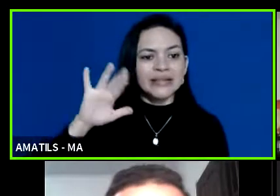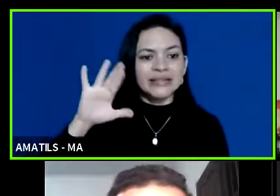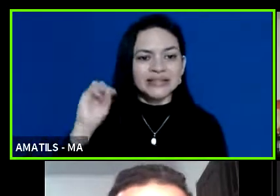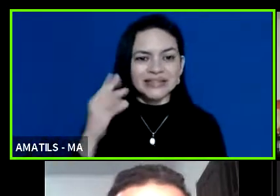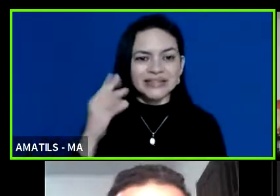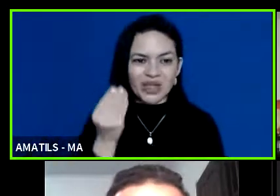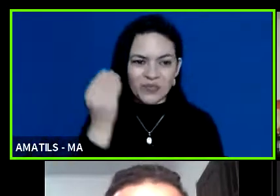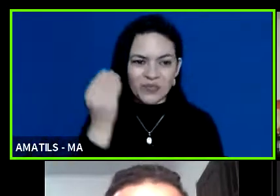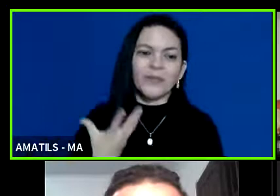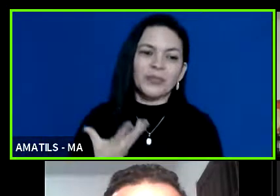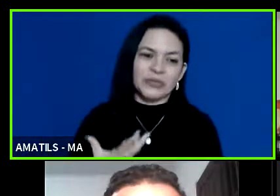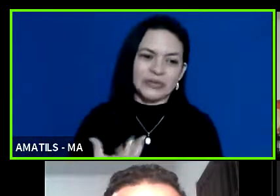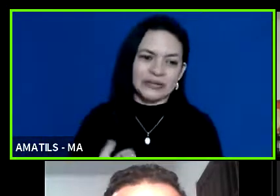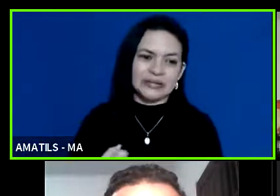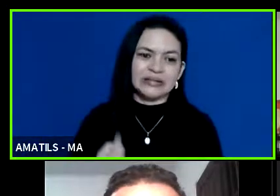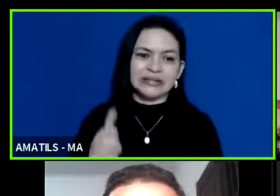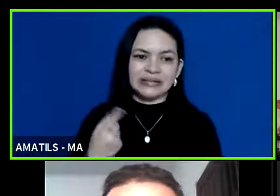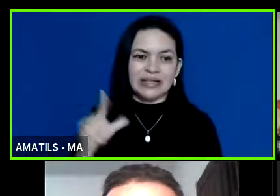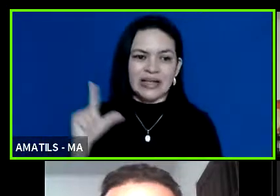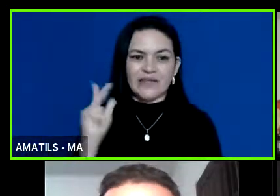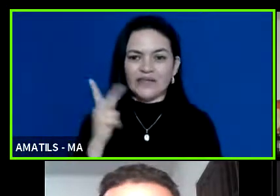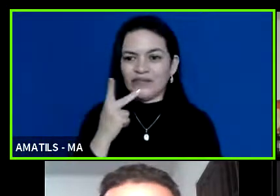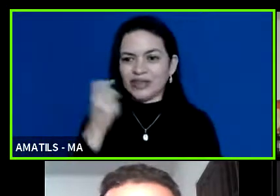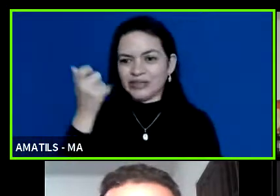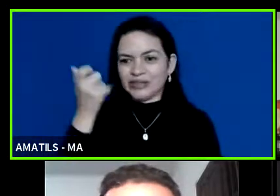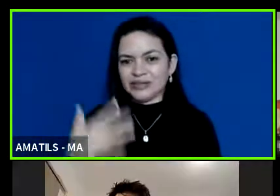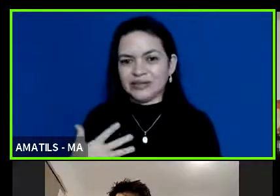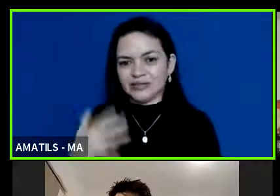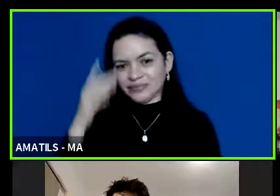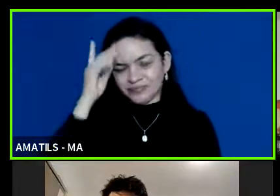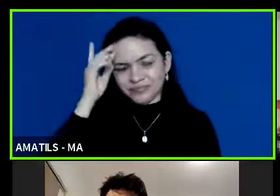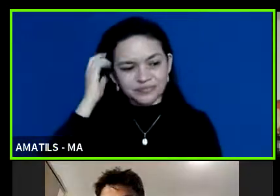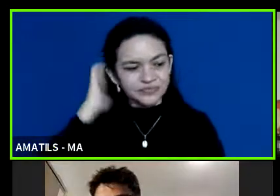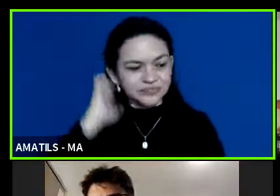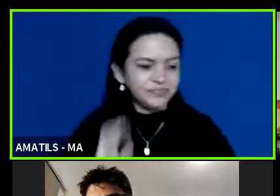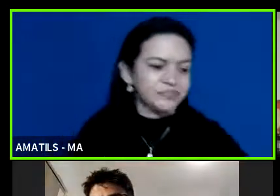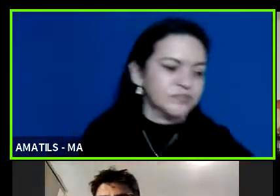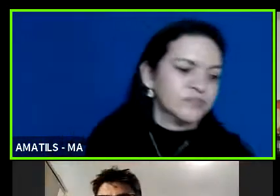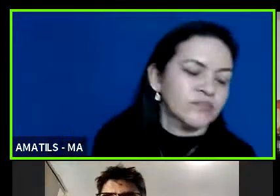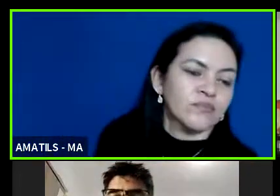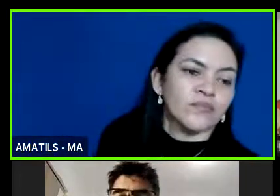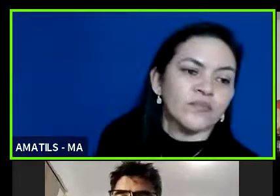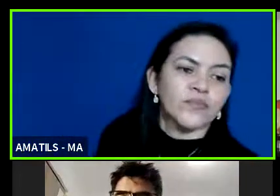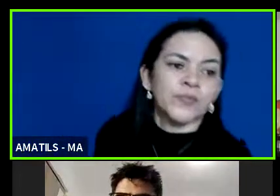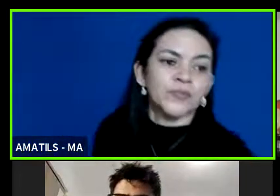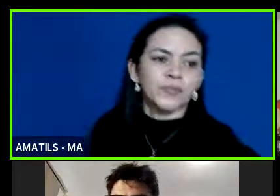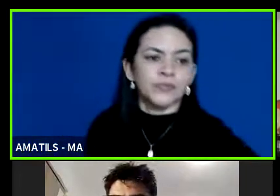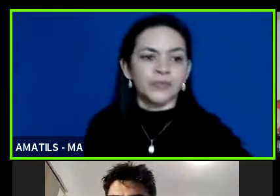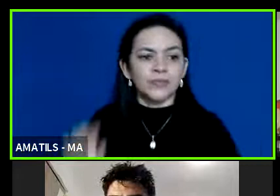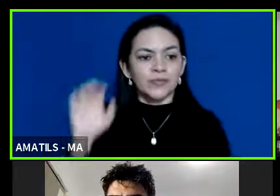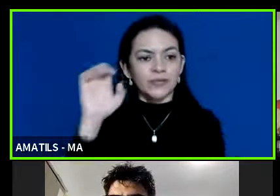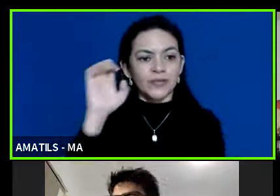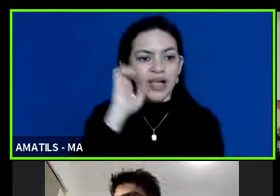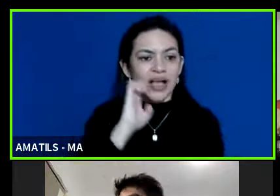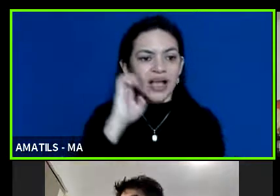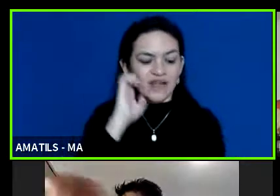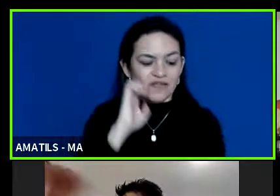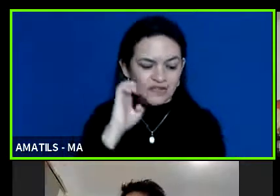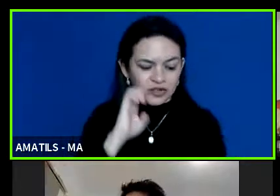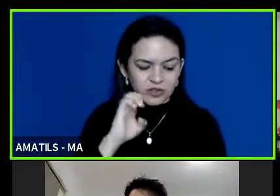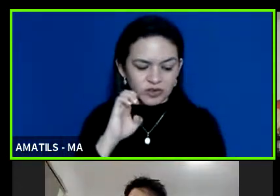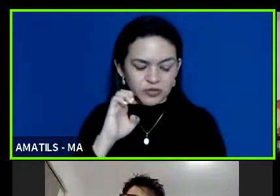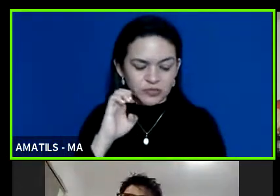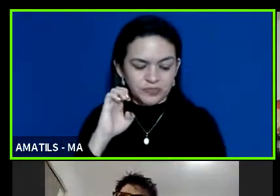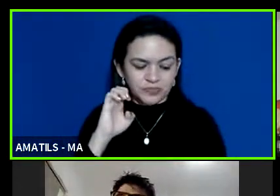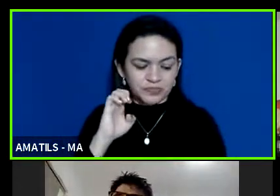cansado como ele já falou anteriormente Evandro opa Beatriz Carvalho na verdade